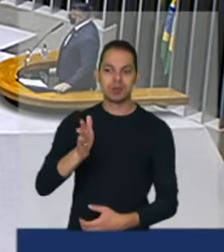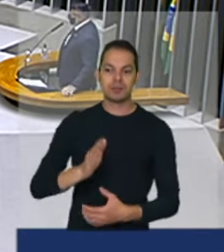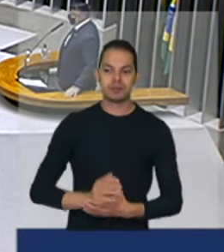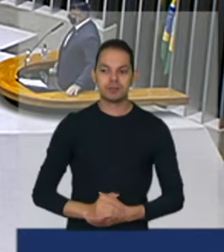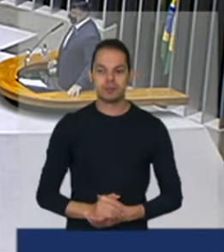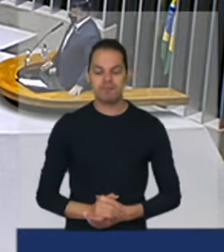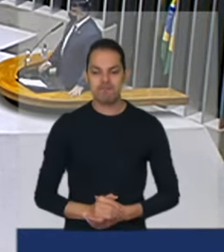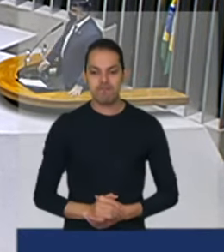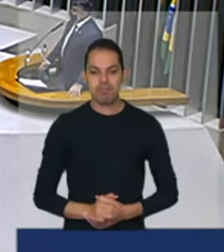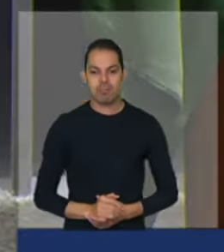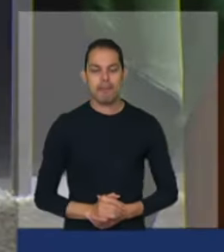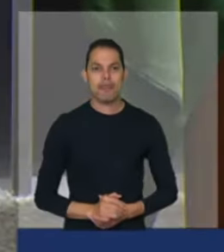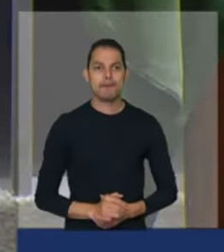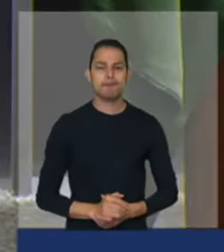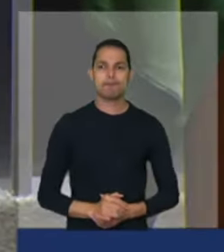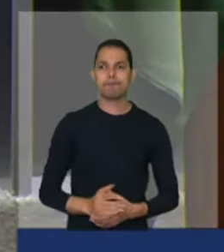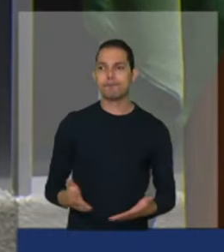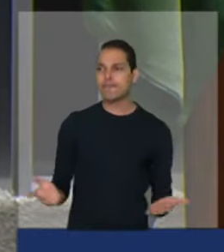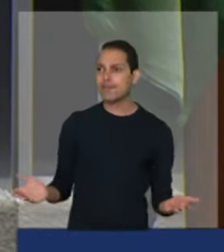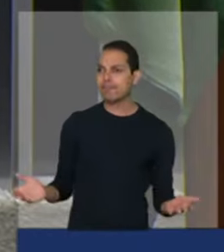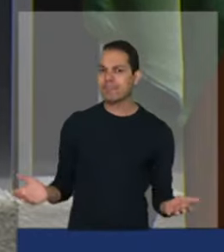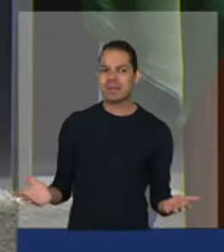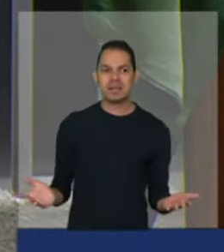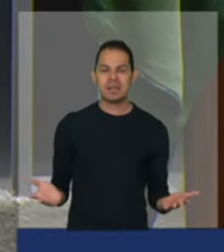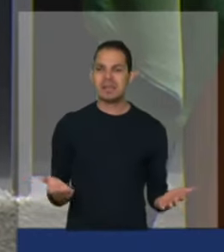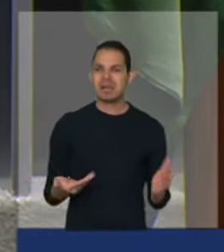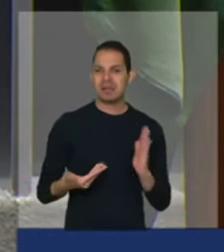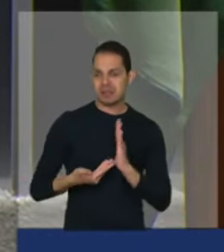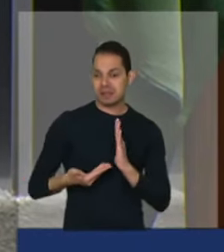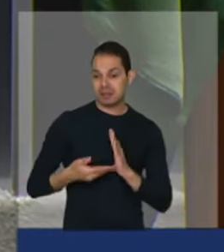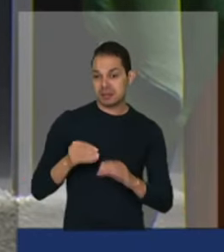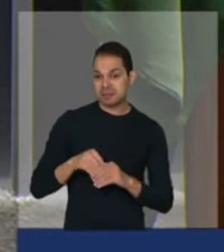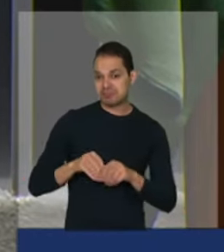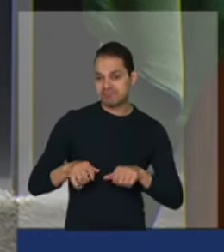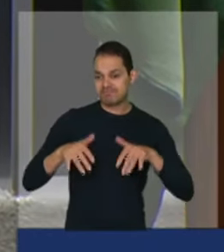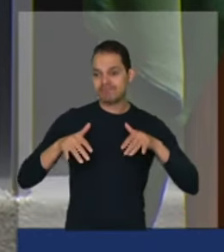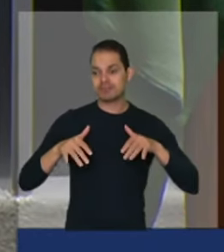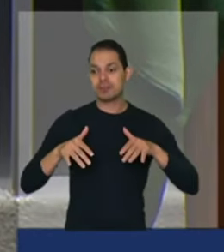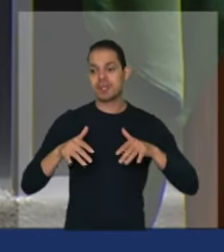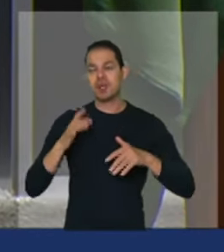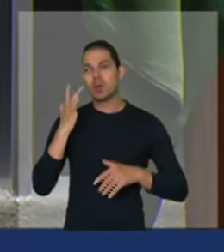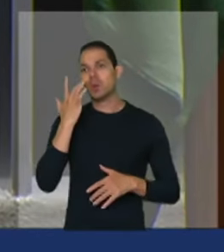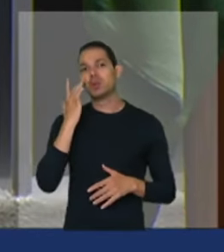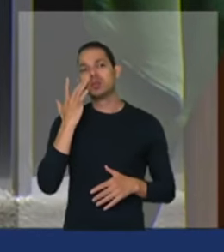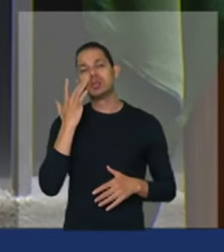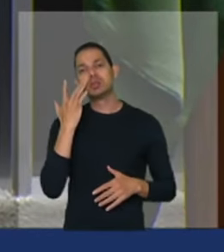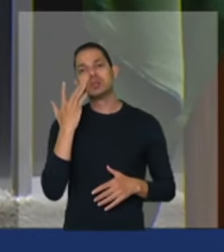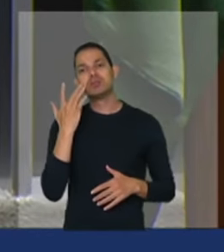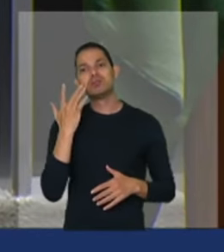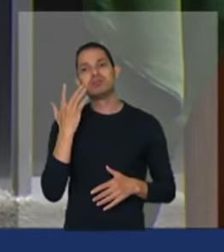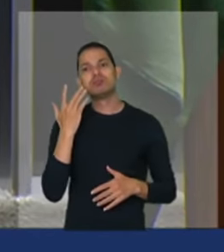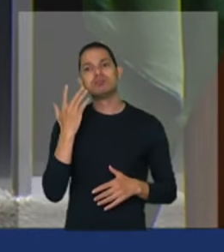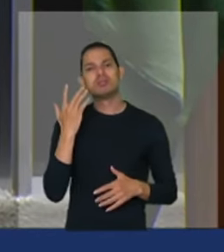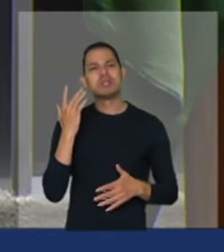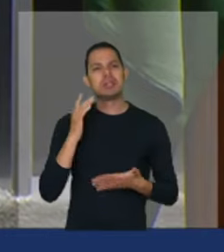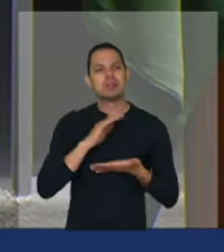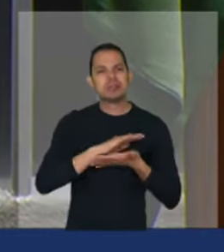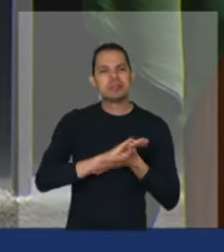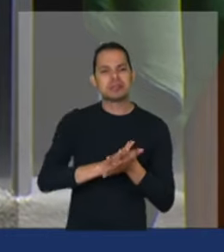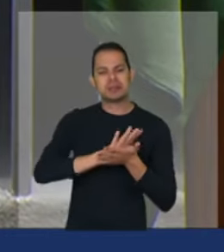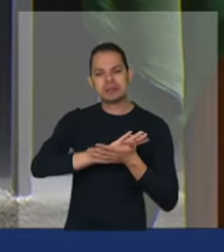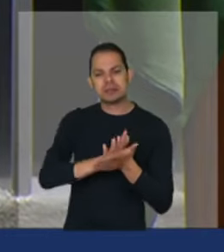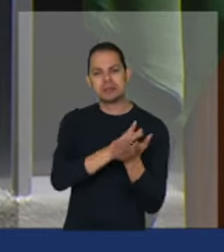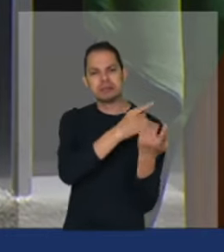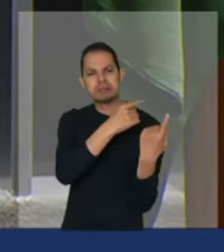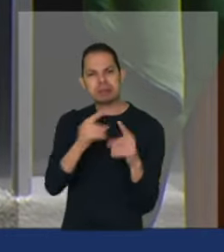acho que acho que nessa casa neste plenário que é palco de tantas atrocidades contra o povo brasileiro